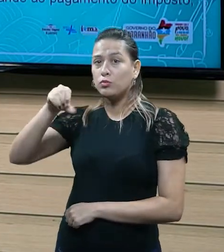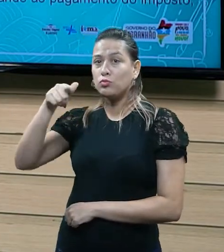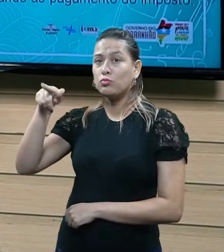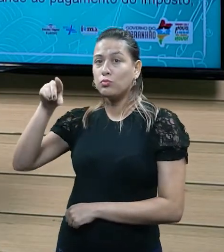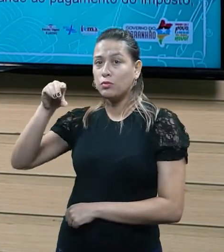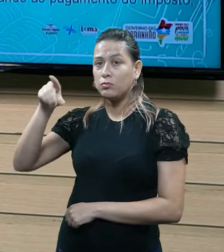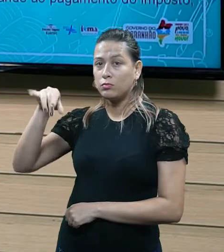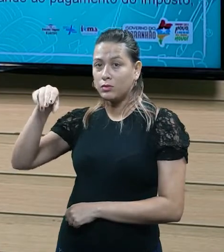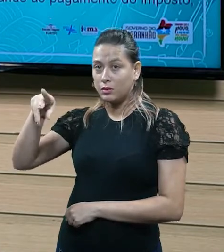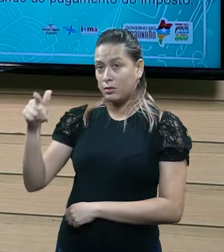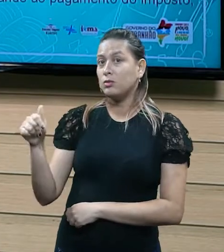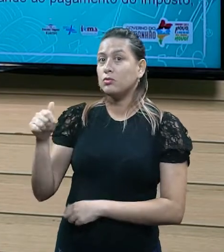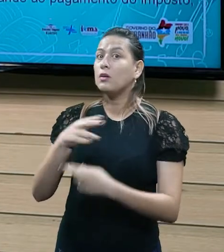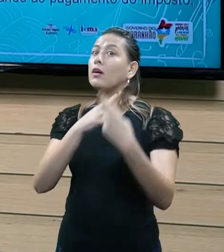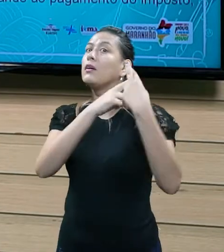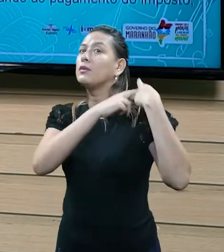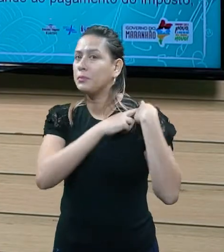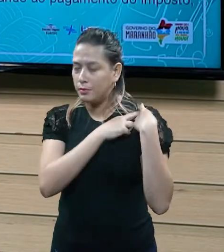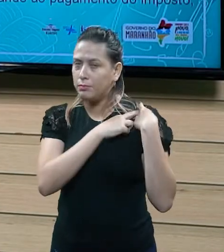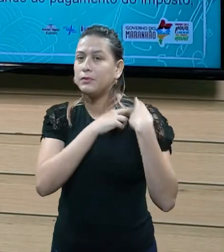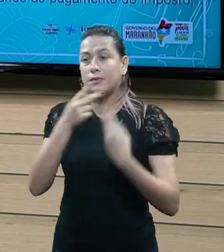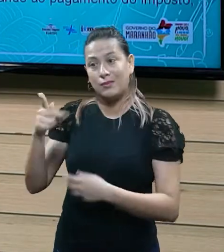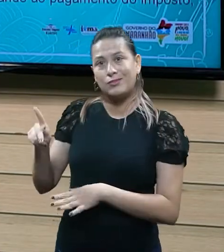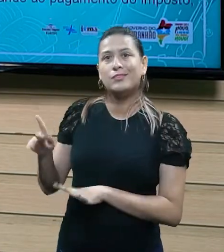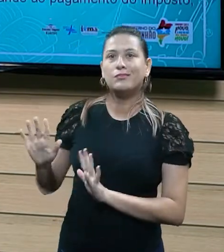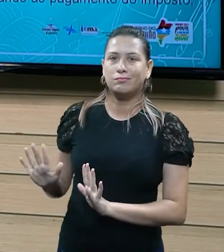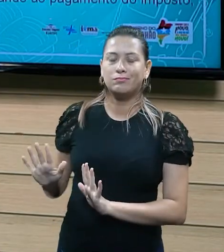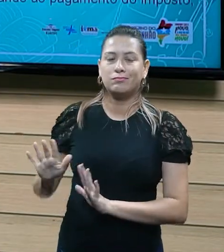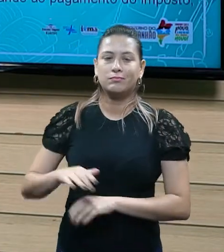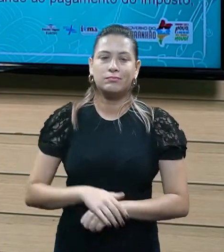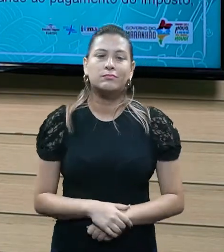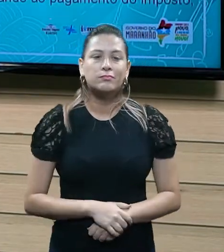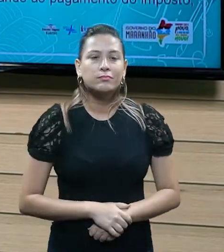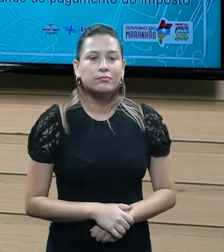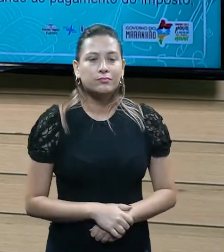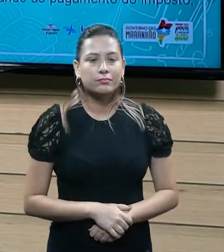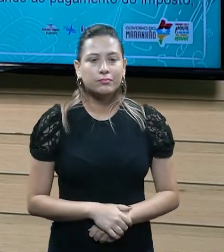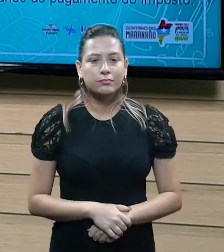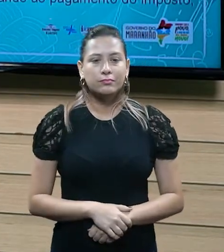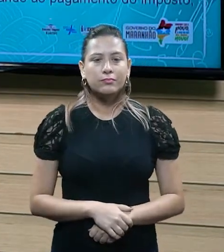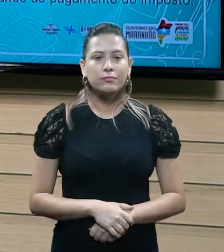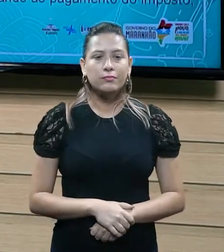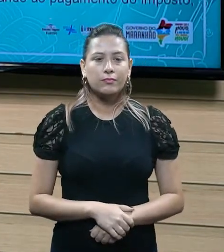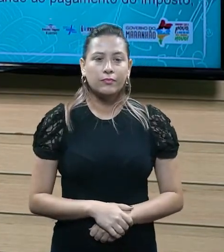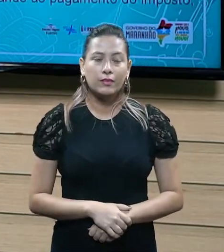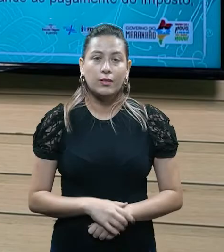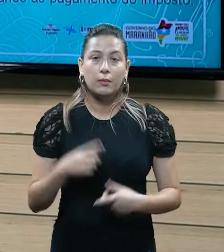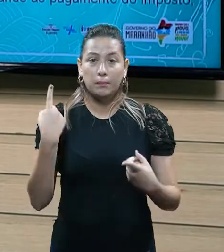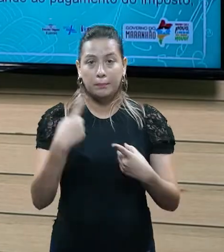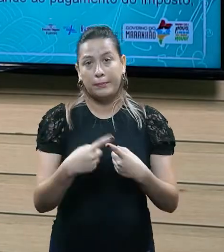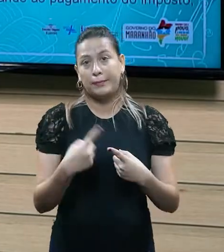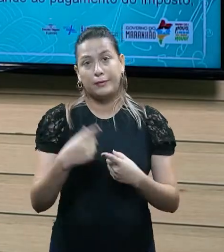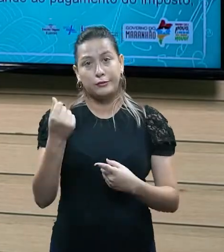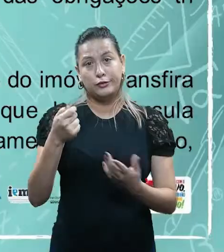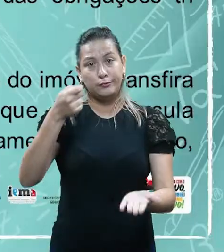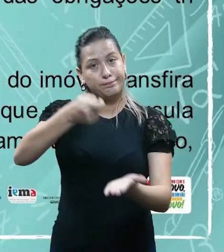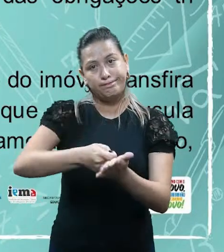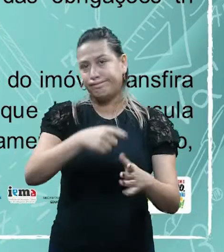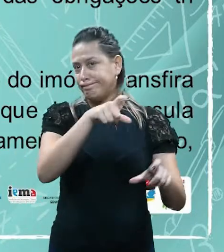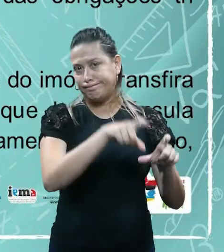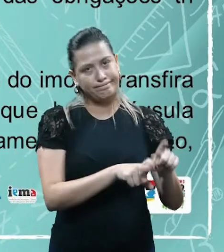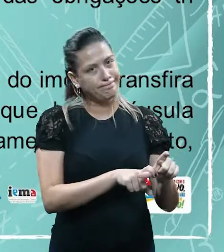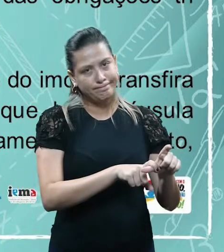IPTU e ele é quem, de fato, vai responder perante o fisco, né, pelo inadimplemento daquela prestação.